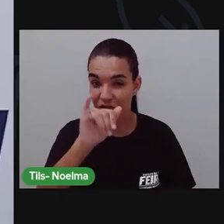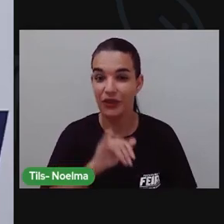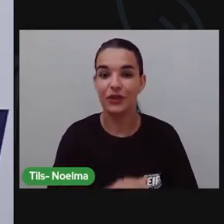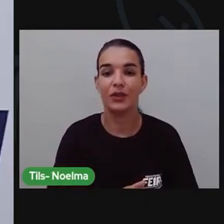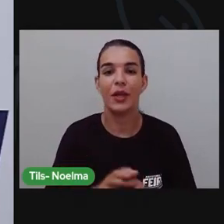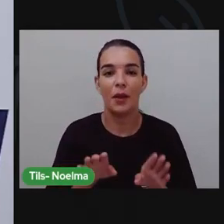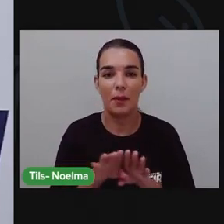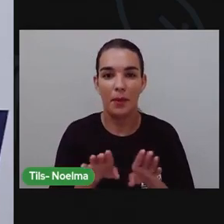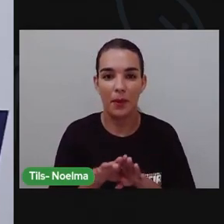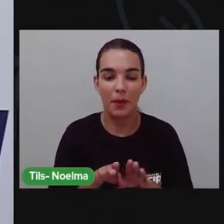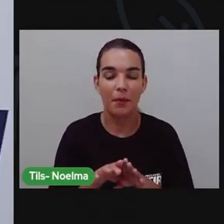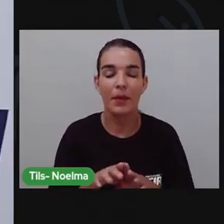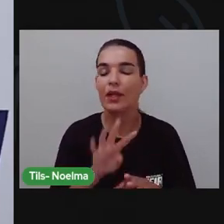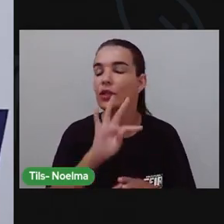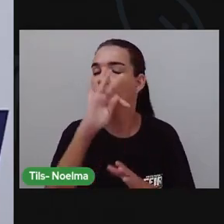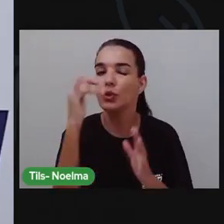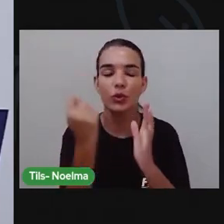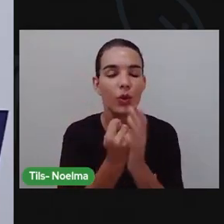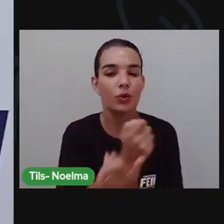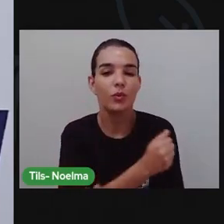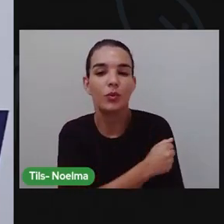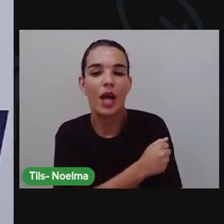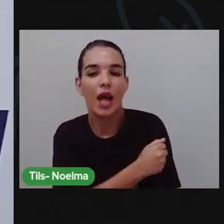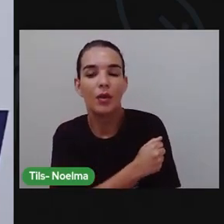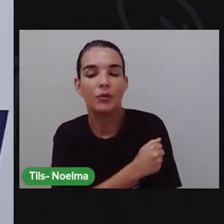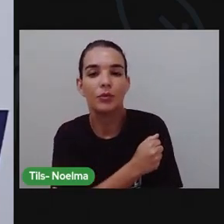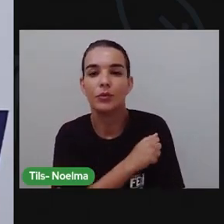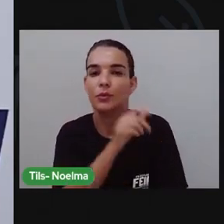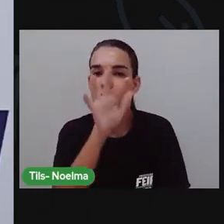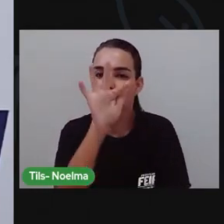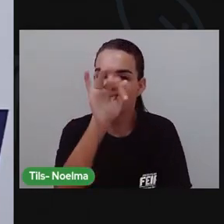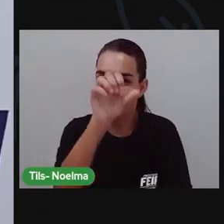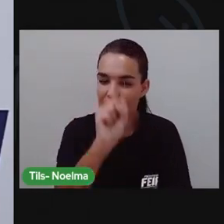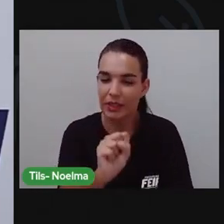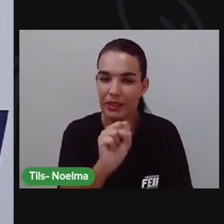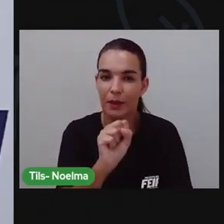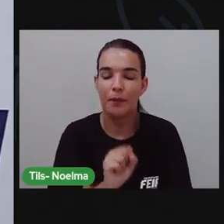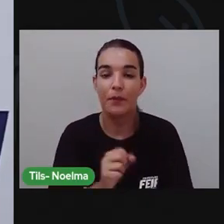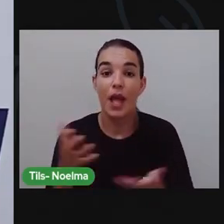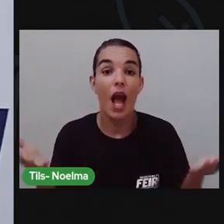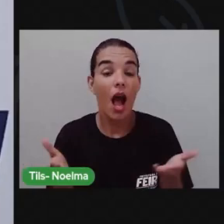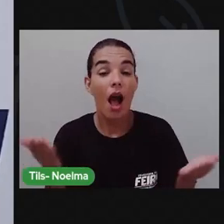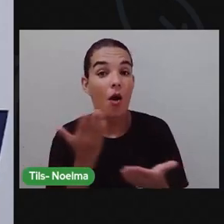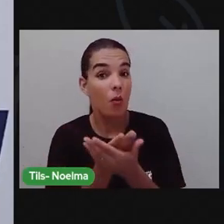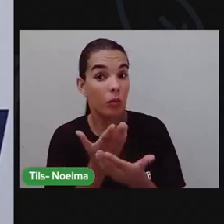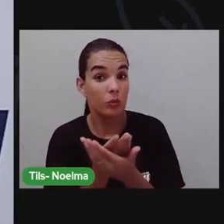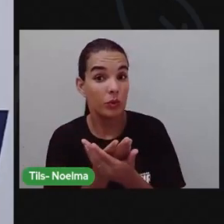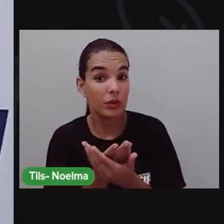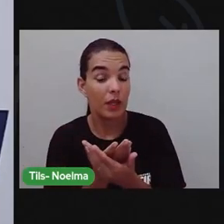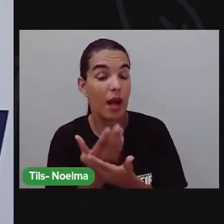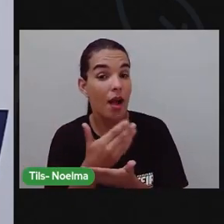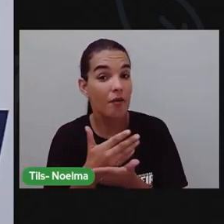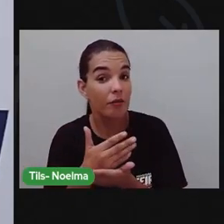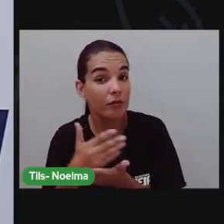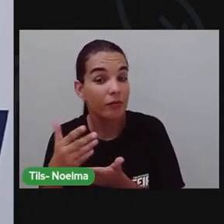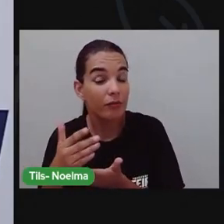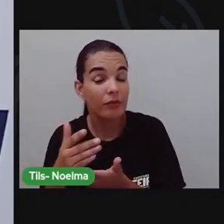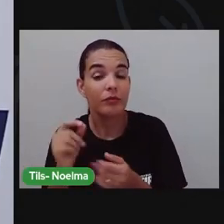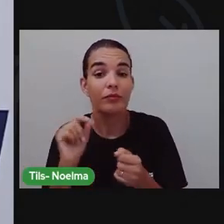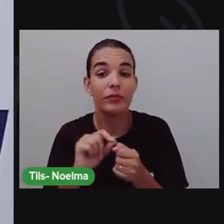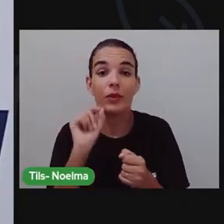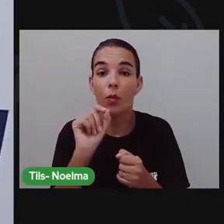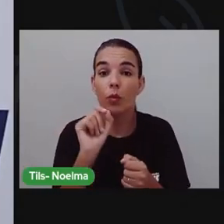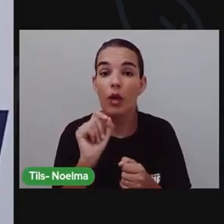e os demais alunos da rede também. Na aula de hoje, nós iremos falar sobre